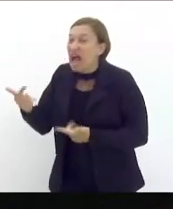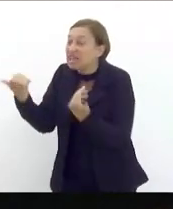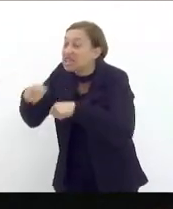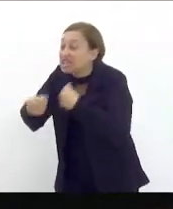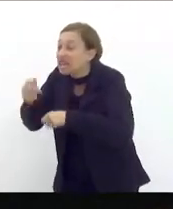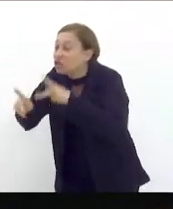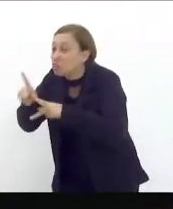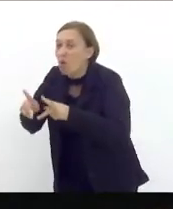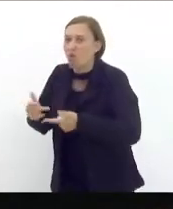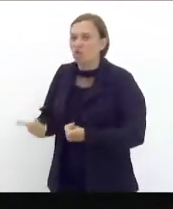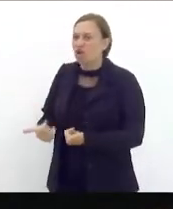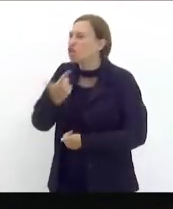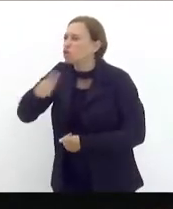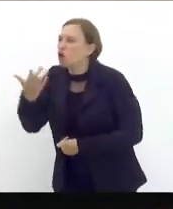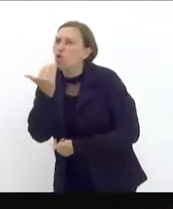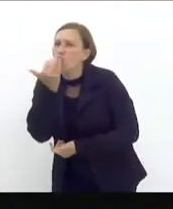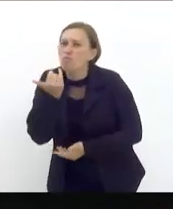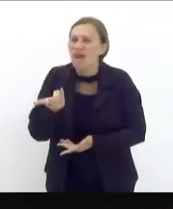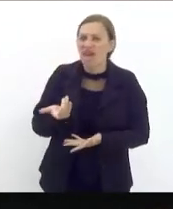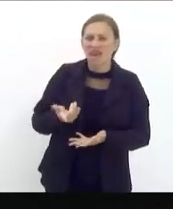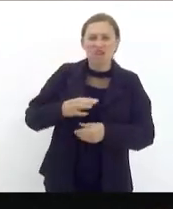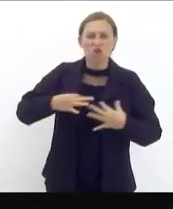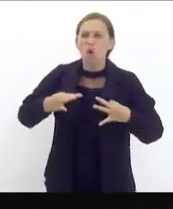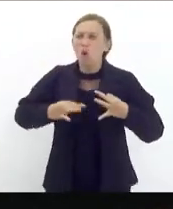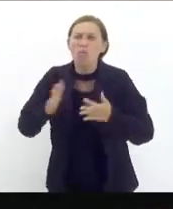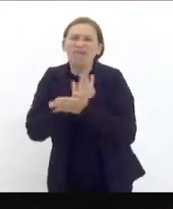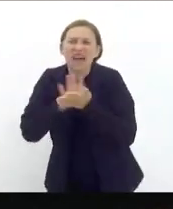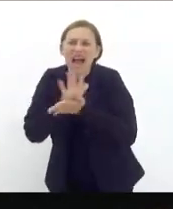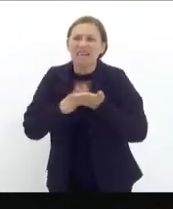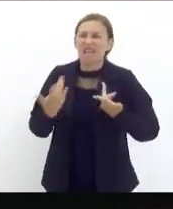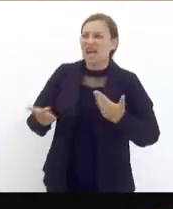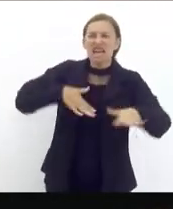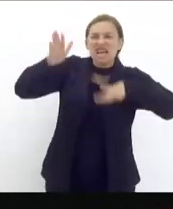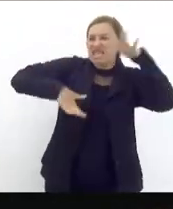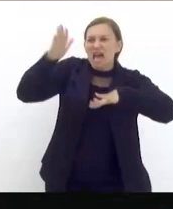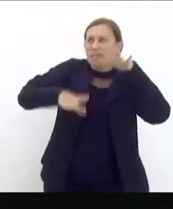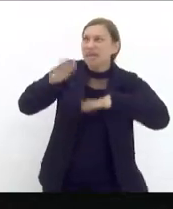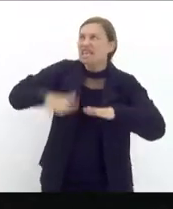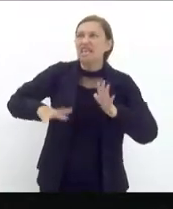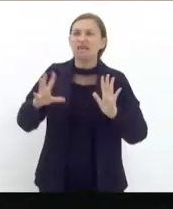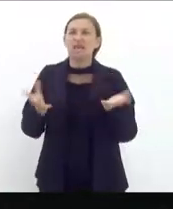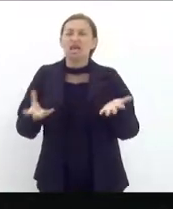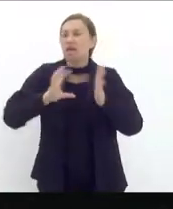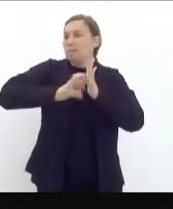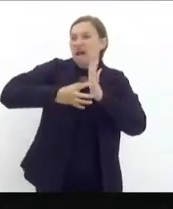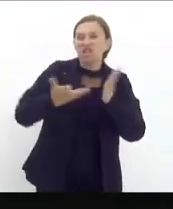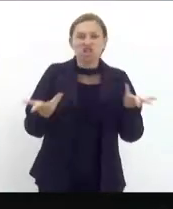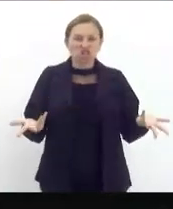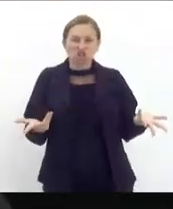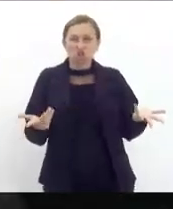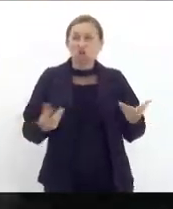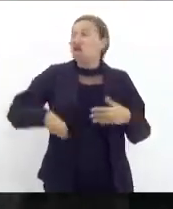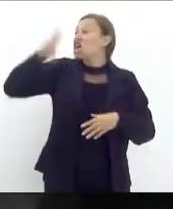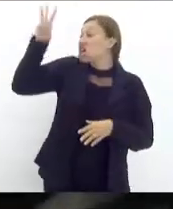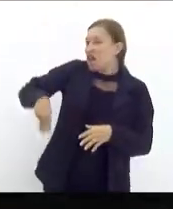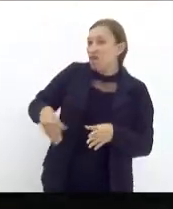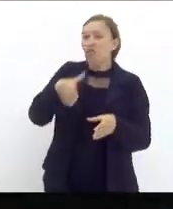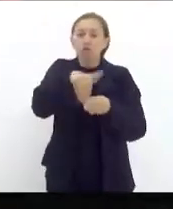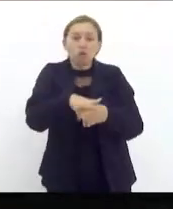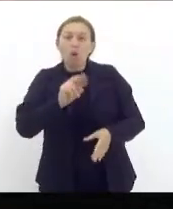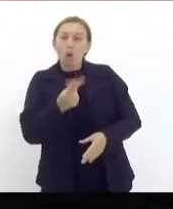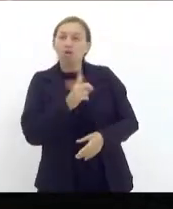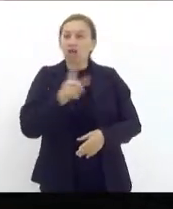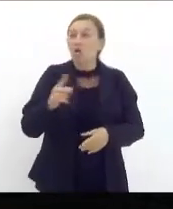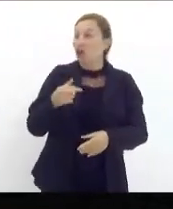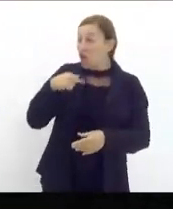daquela população não tem nem o que comer não tem o que investir independentemente da questão partidária quem votou quem não votou eu